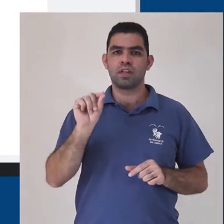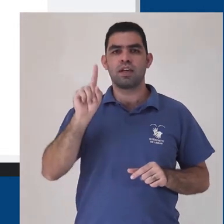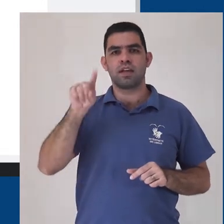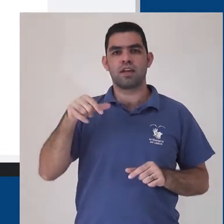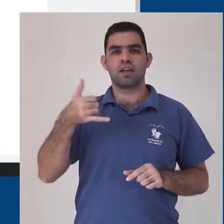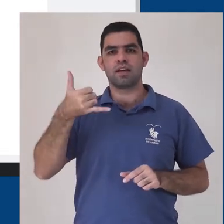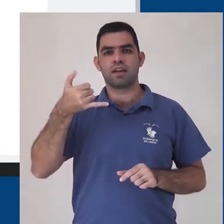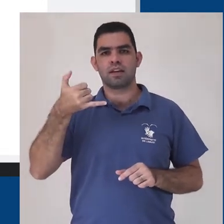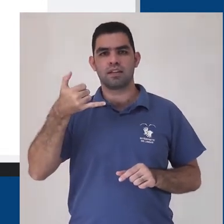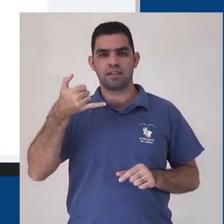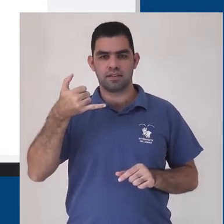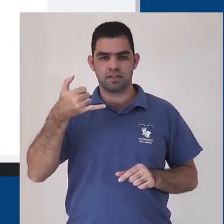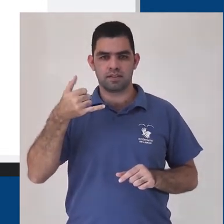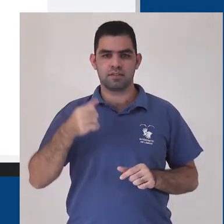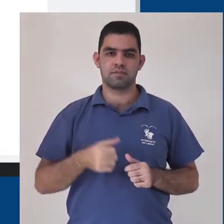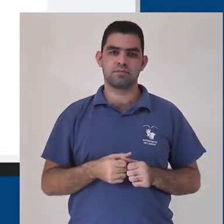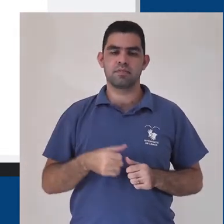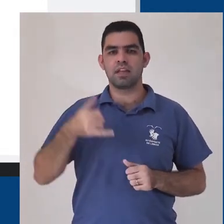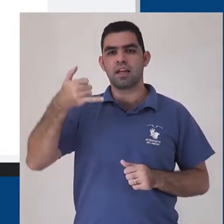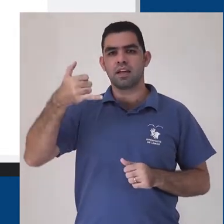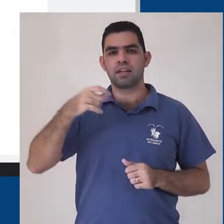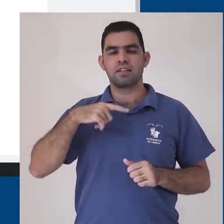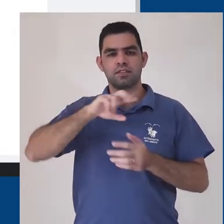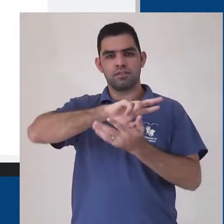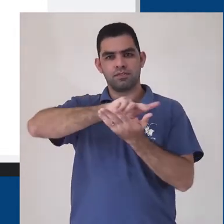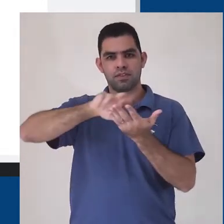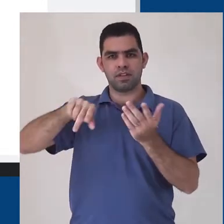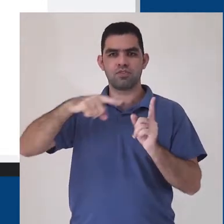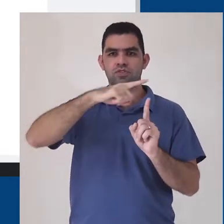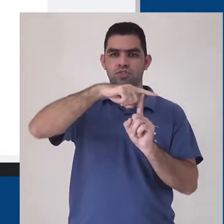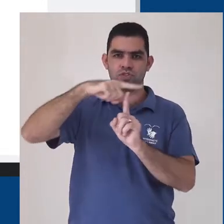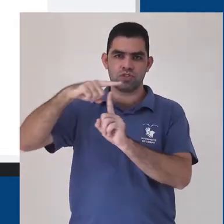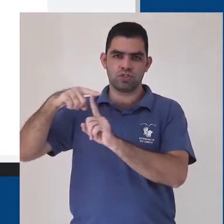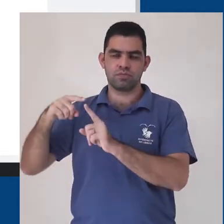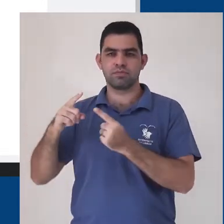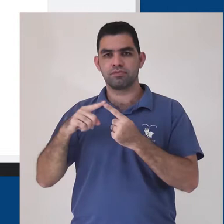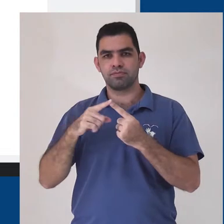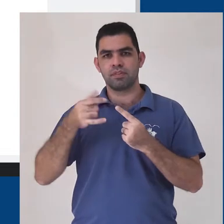canetas. Quando clicamos, podemos escolher entre os tipos. Caneta,